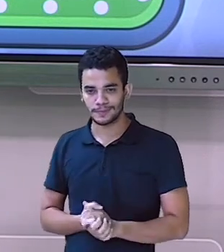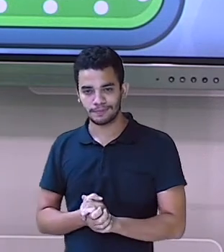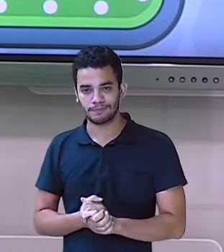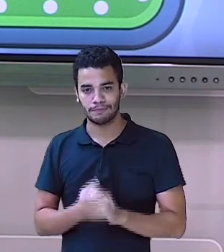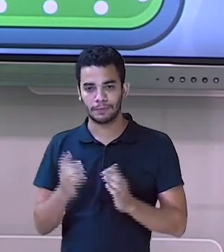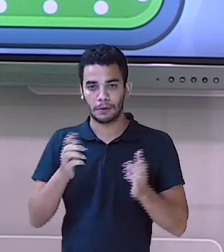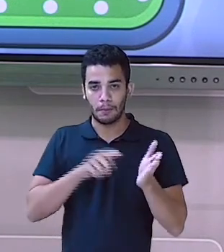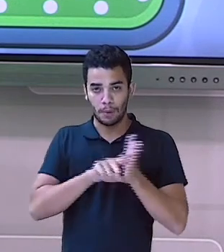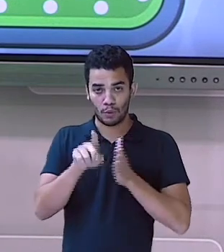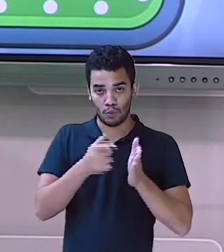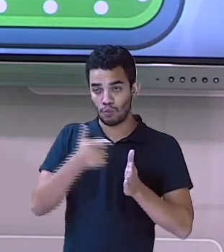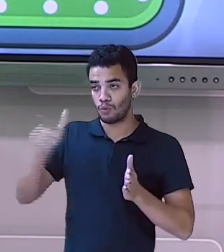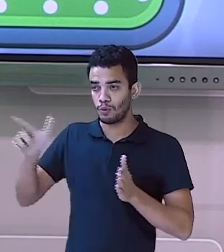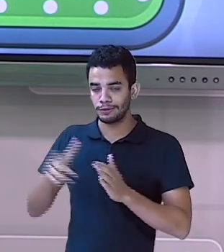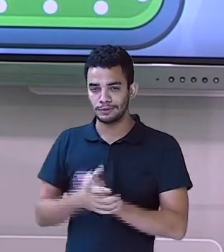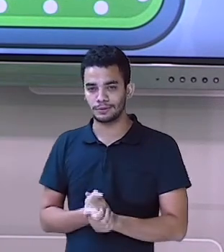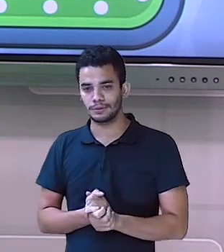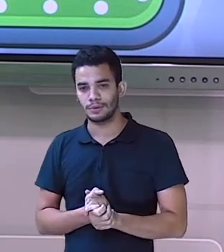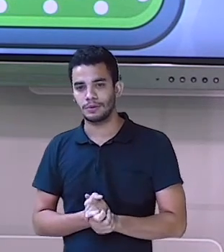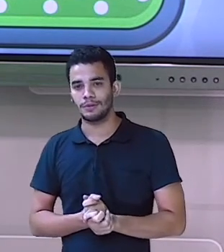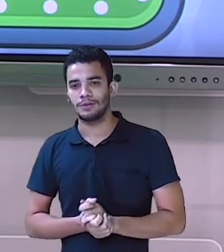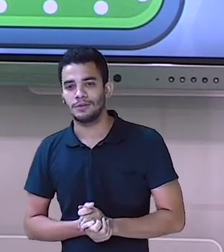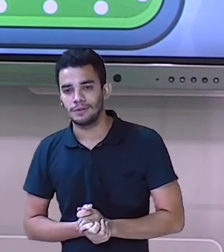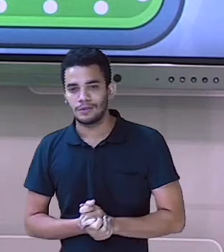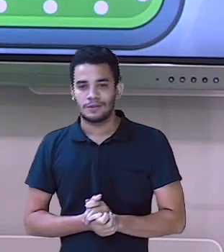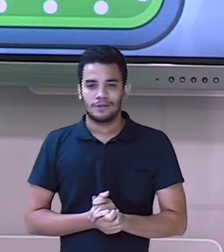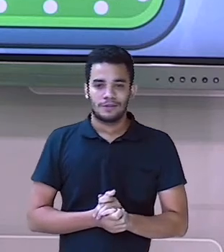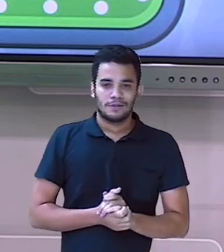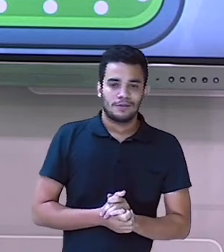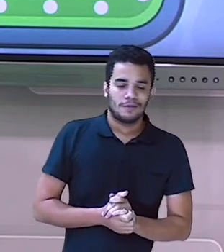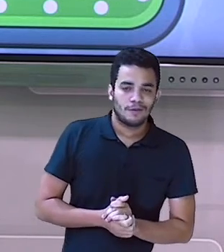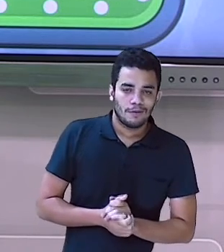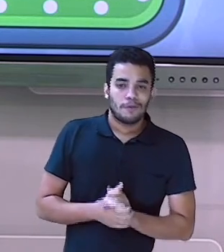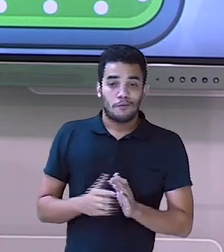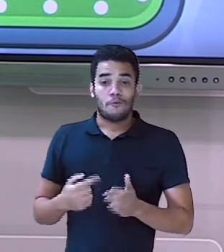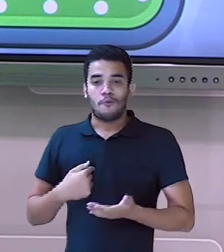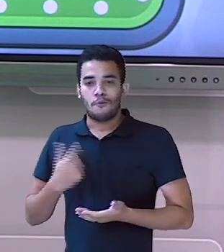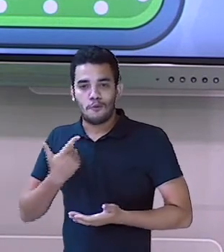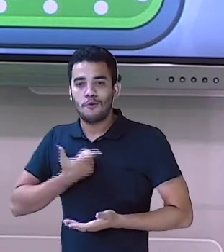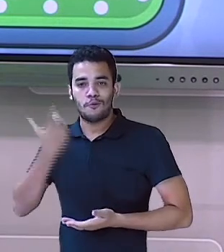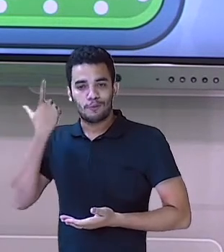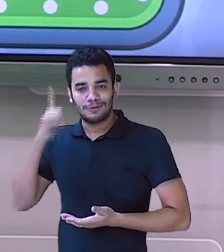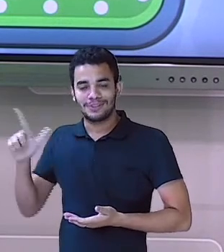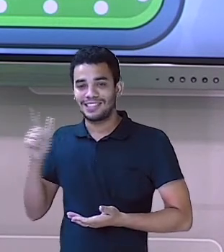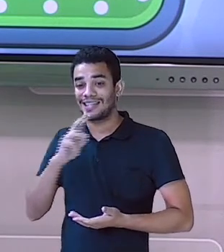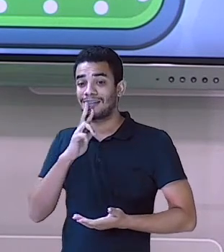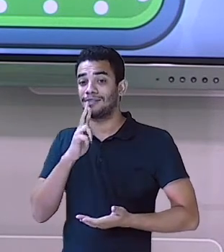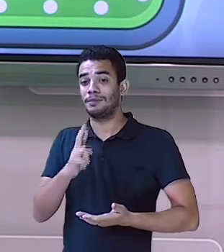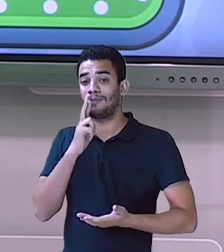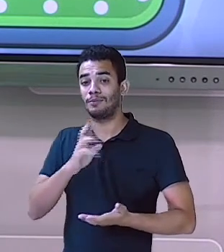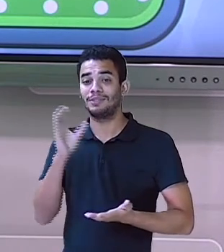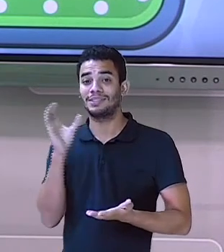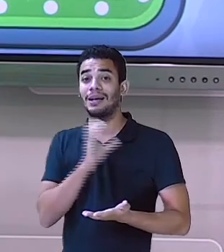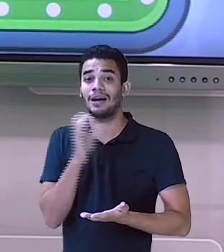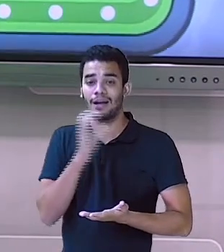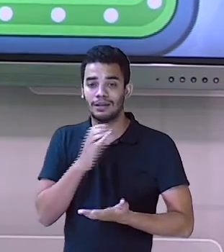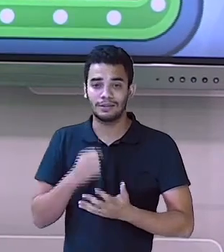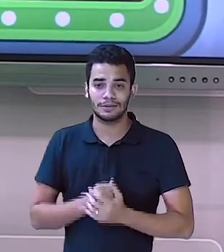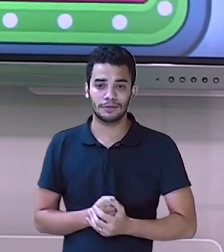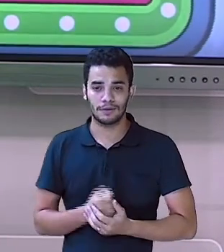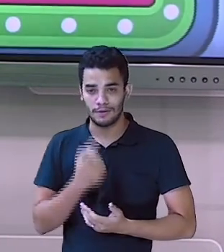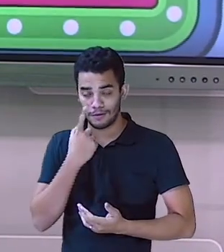Próxima. Resposta correta. Vai ter um bônus aí pelo meu tempo. Então, 123 pontos.